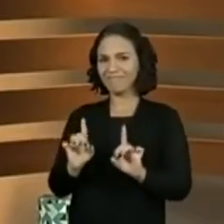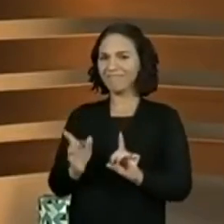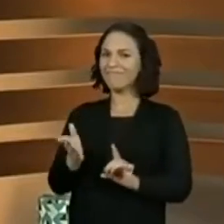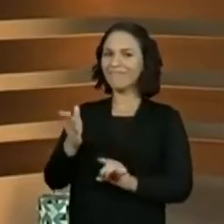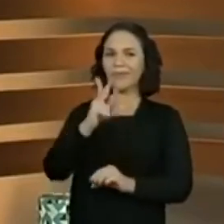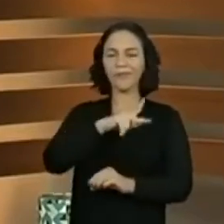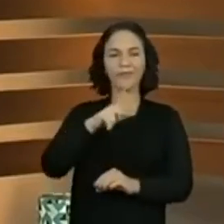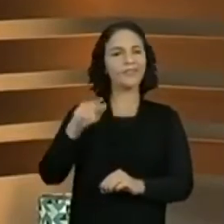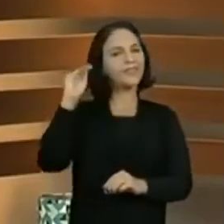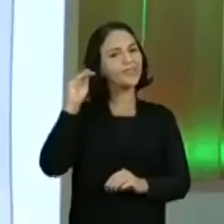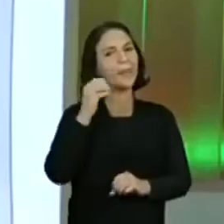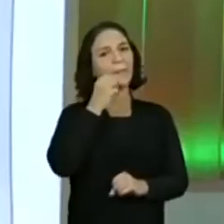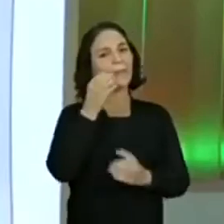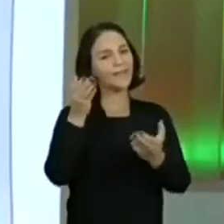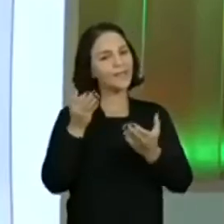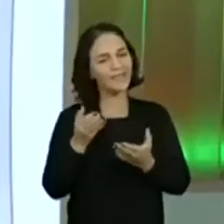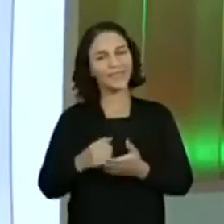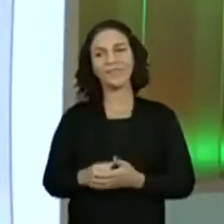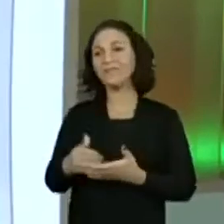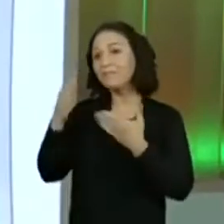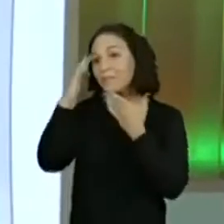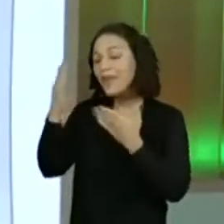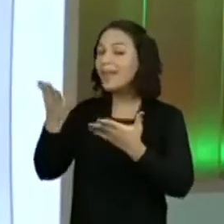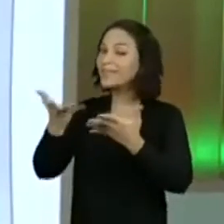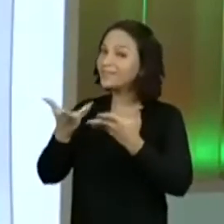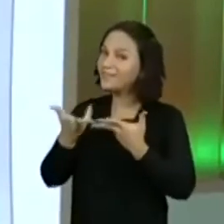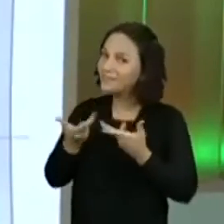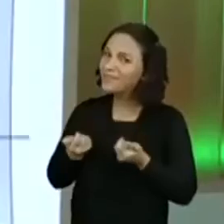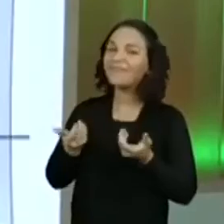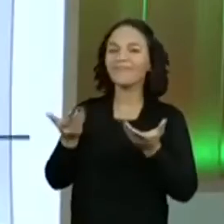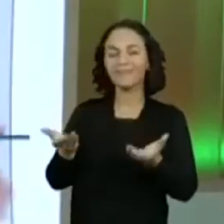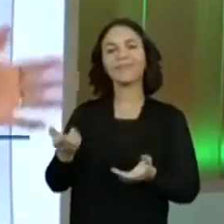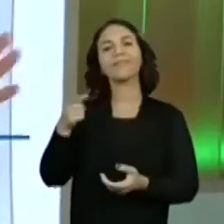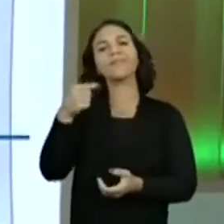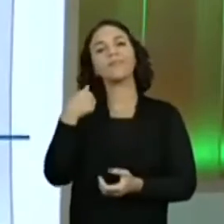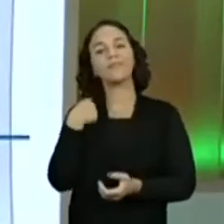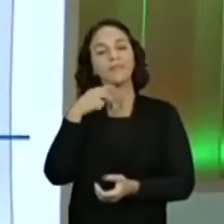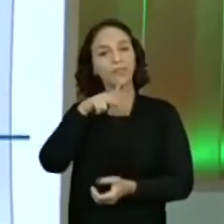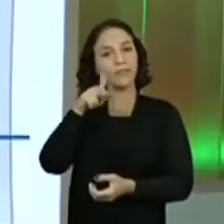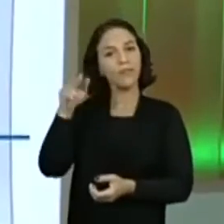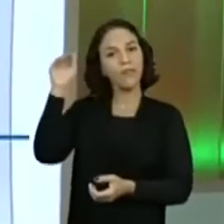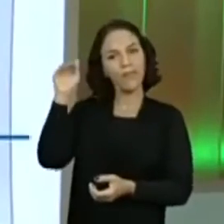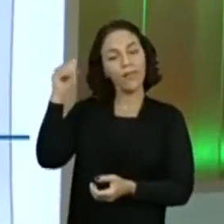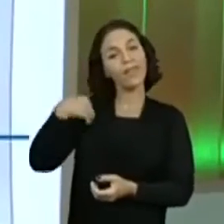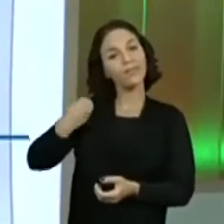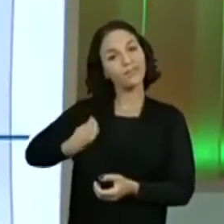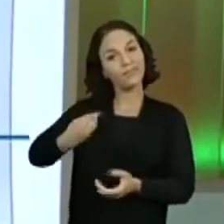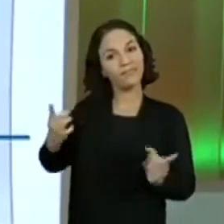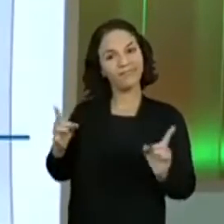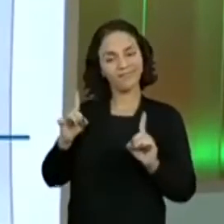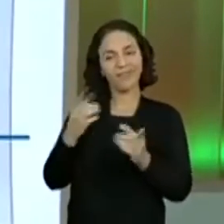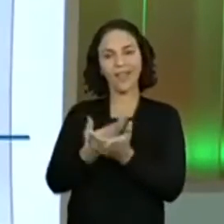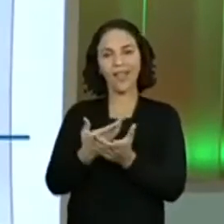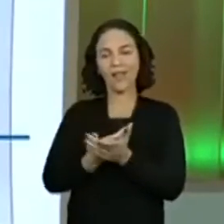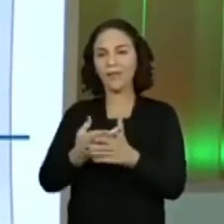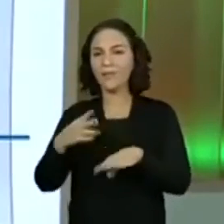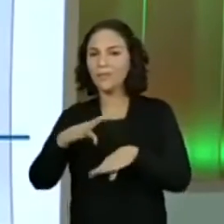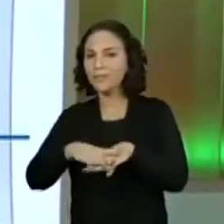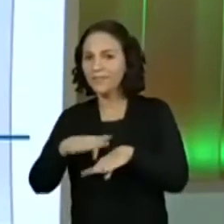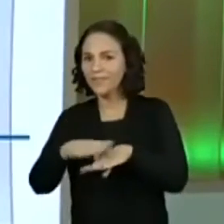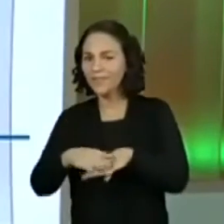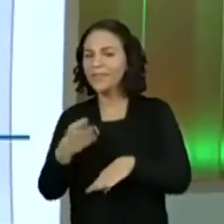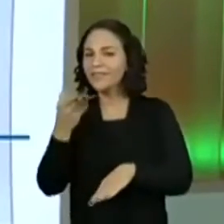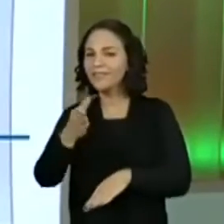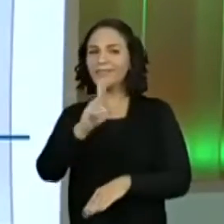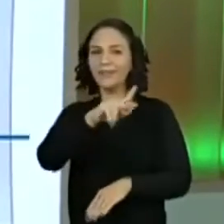professora Joyce, bem-vinda! Muito obrigada pelo convite, eu sou a professora Joyce, hoje estou presente aqui nesta aula de matemática